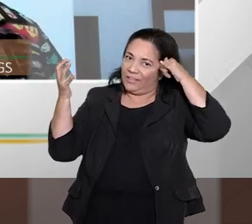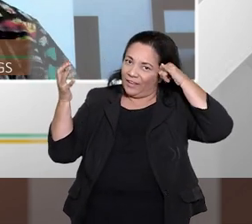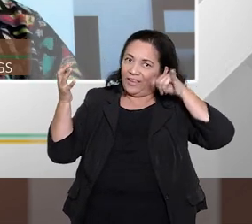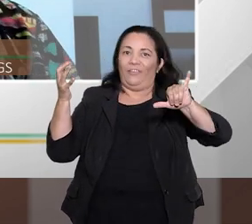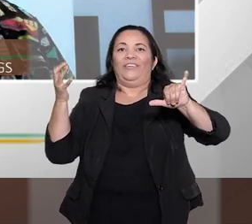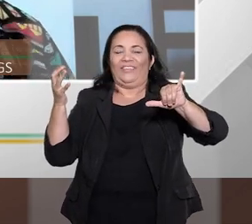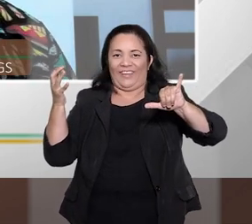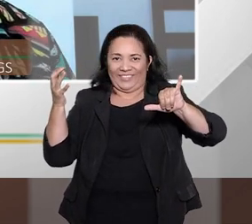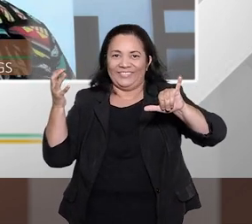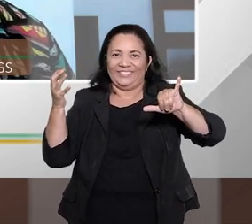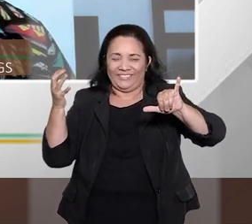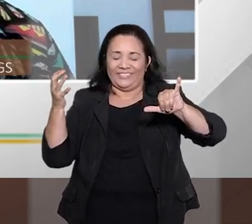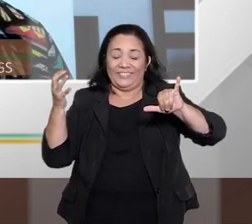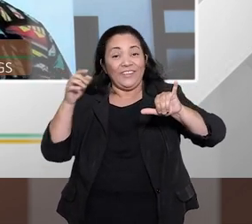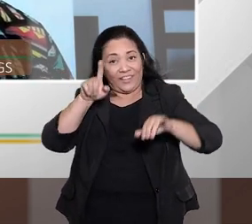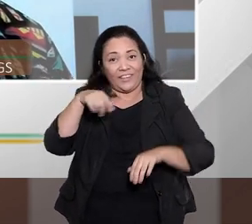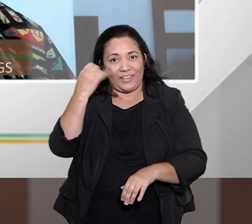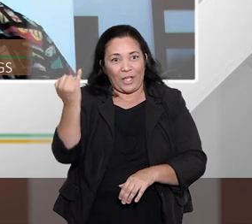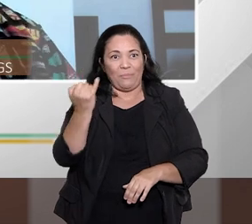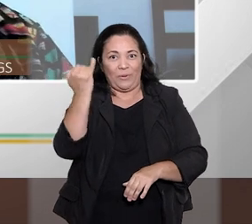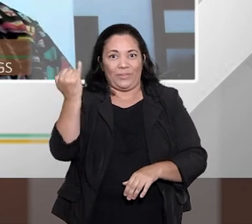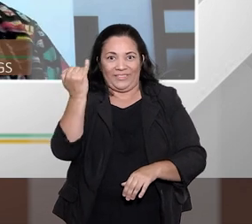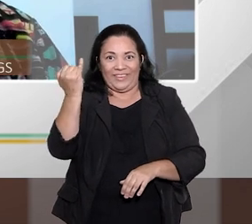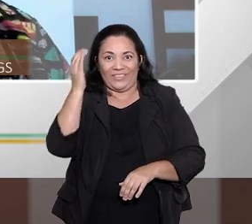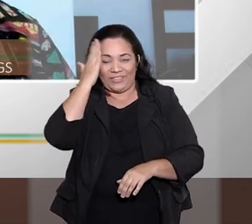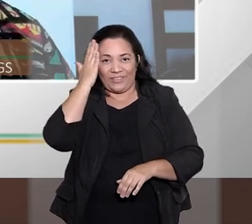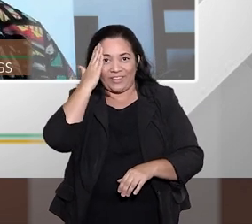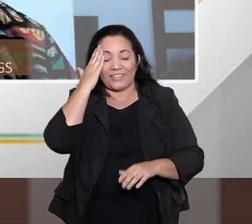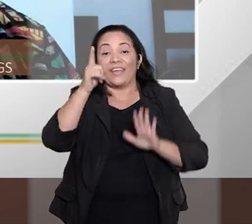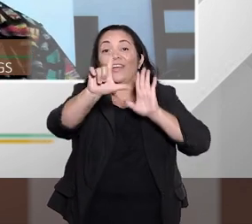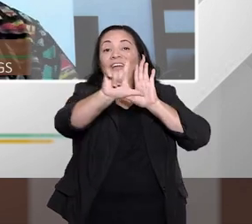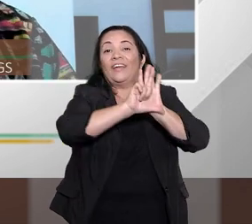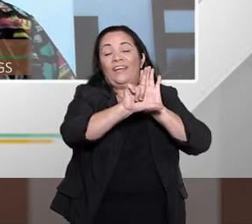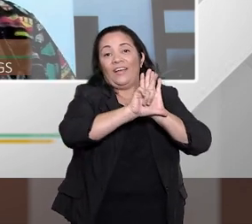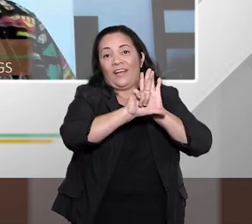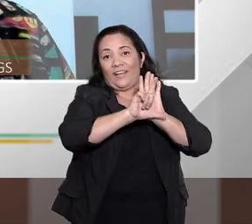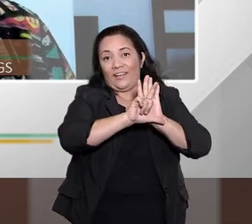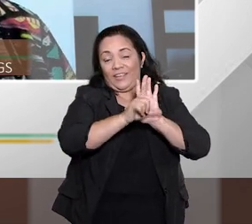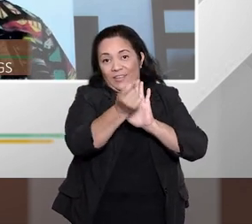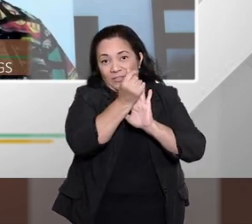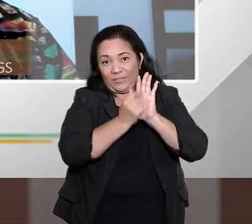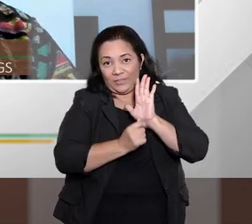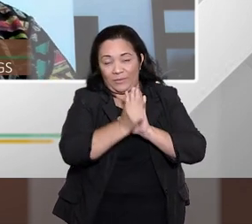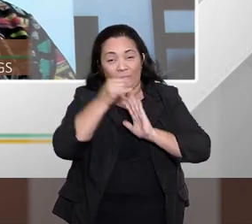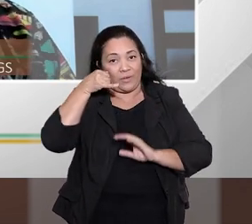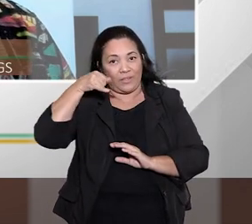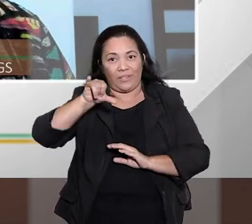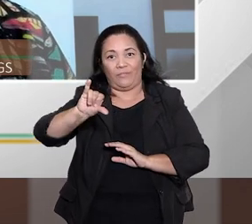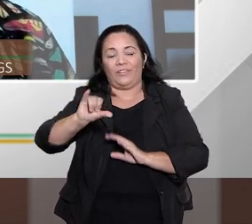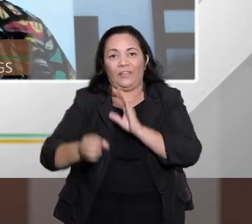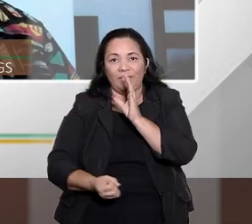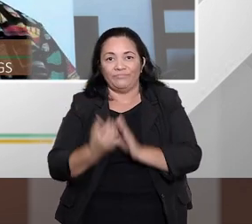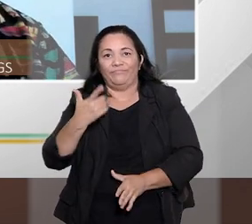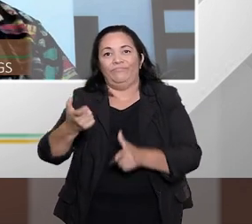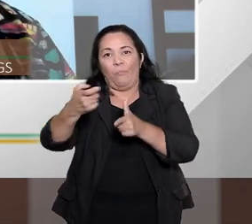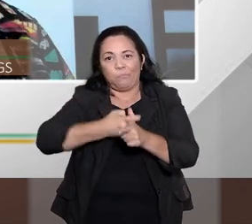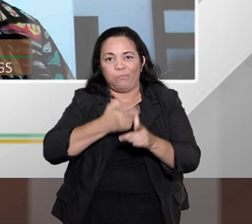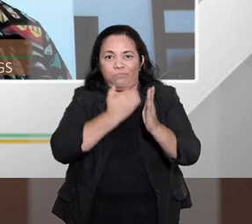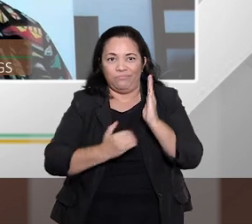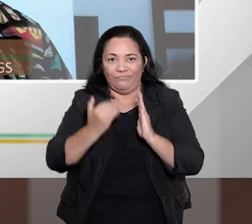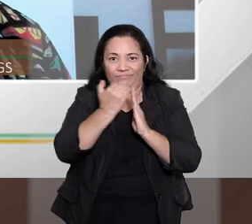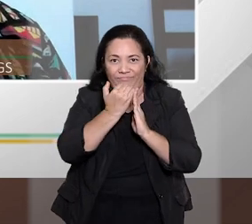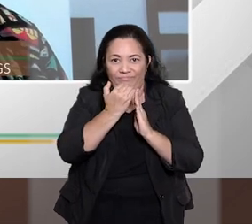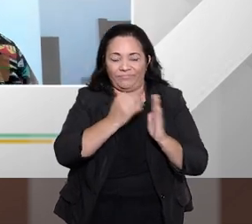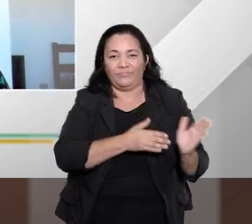prevenido, parte da, importante dessa lei que atualizou o Código de Defesa do Consumidor, é para a prevenção do superendividamento.